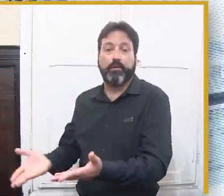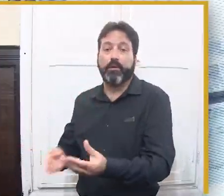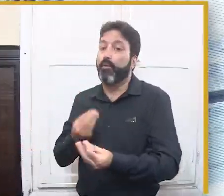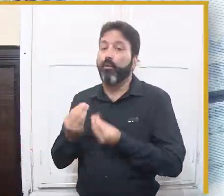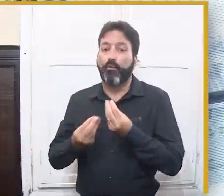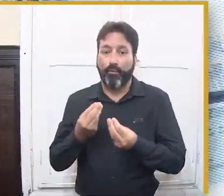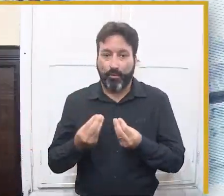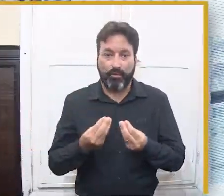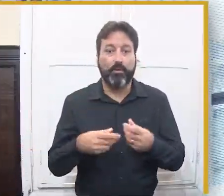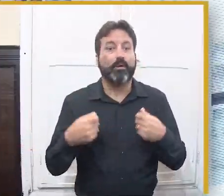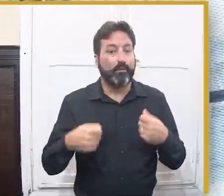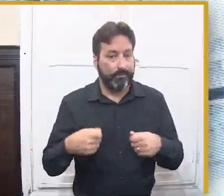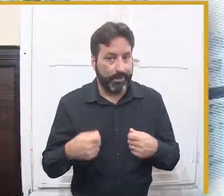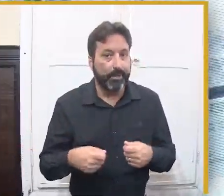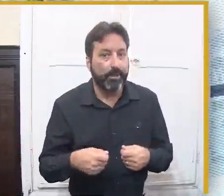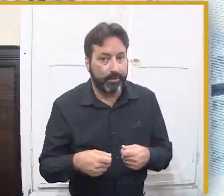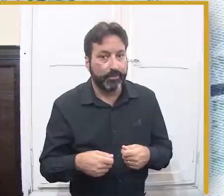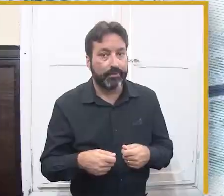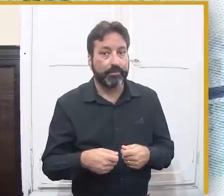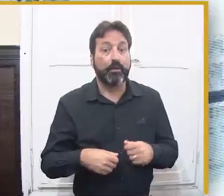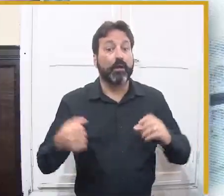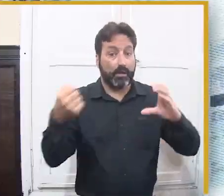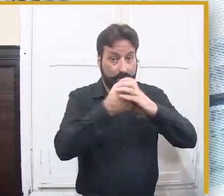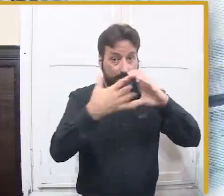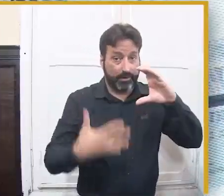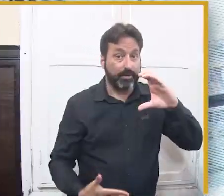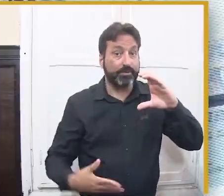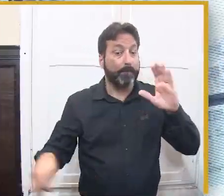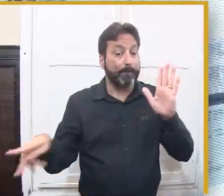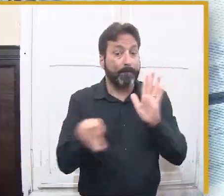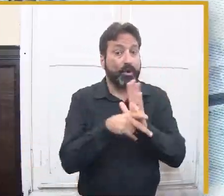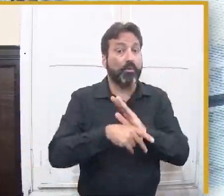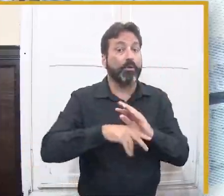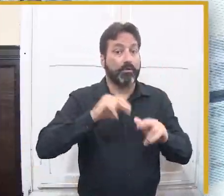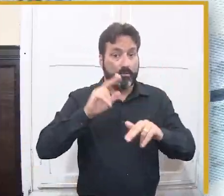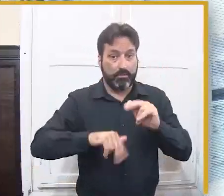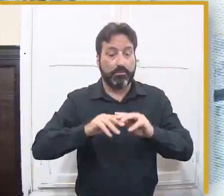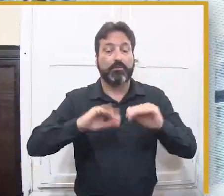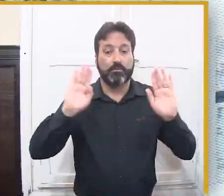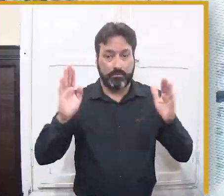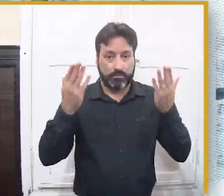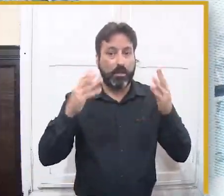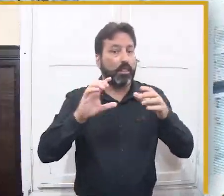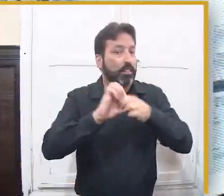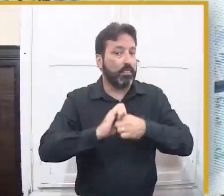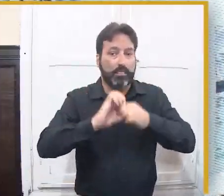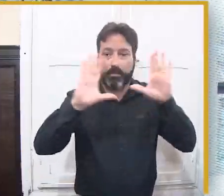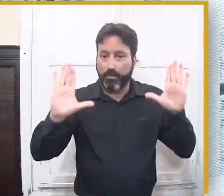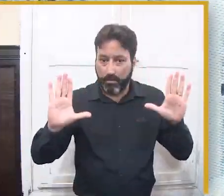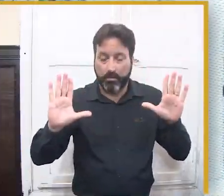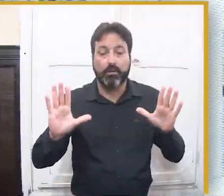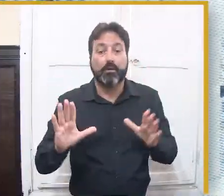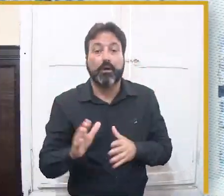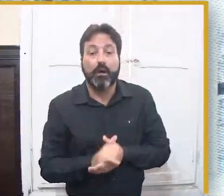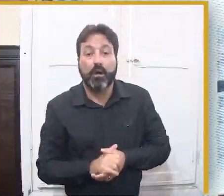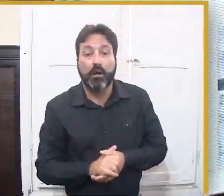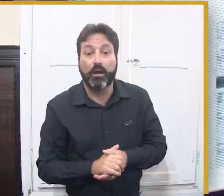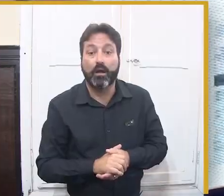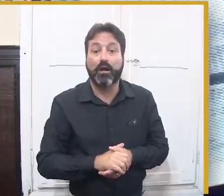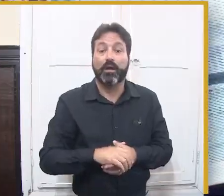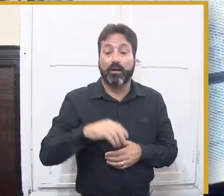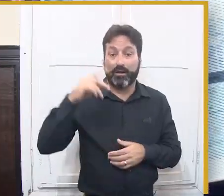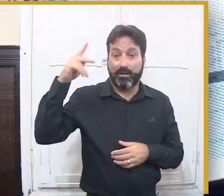e não nós crescermos em estrutura para pagantes e reduzirmos a estrutura